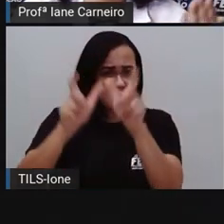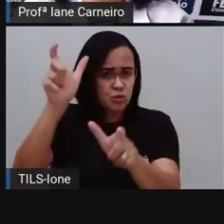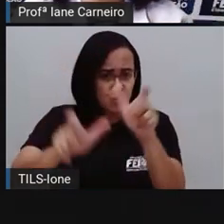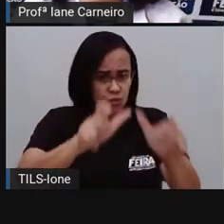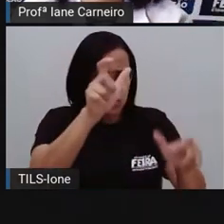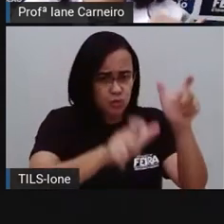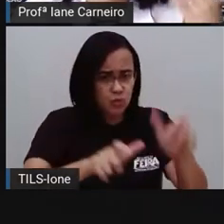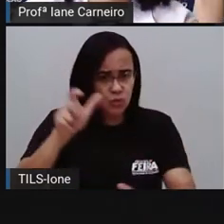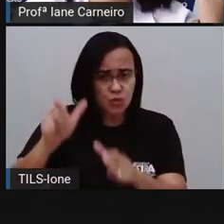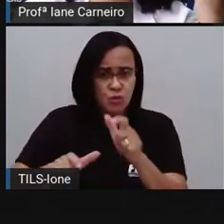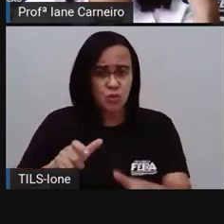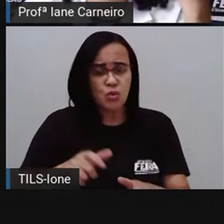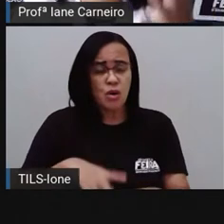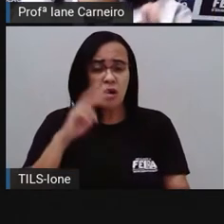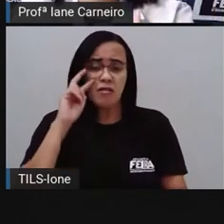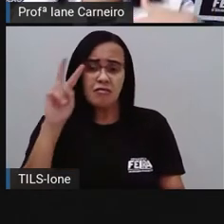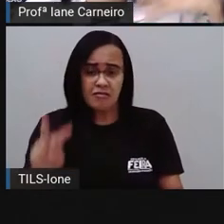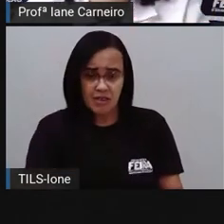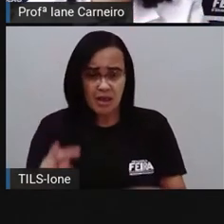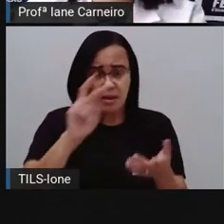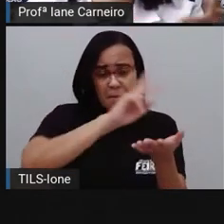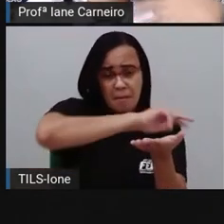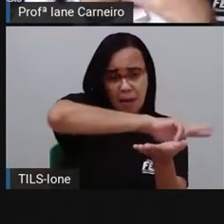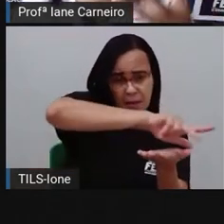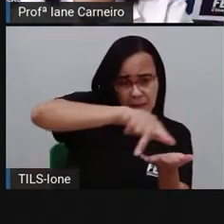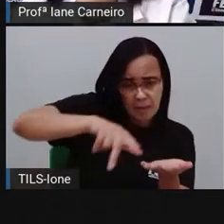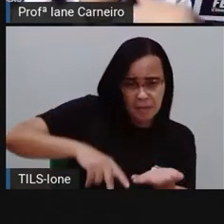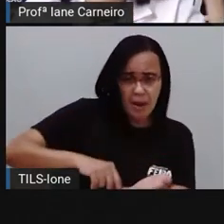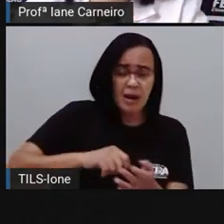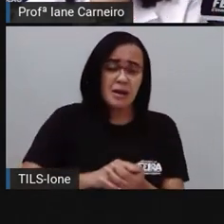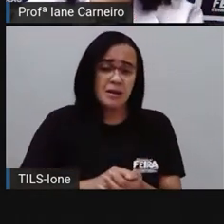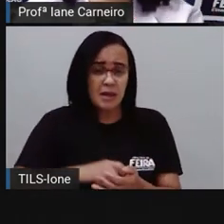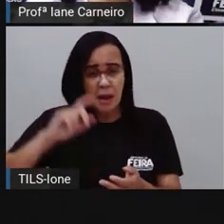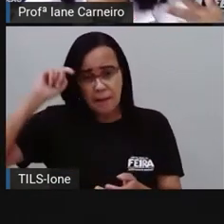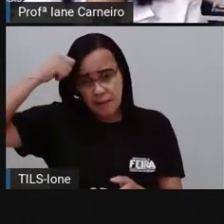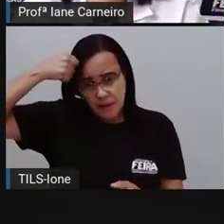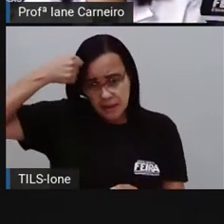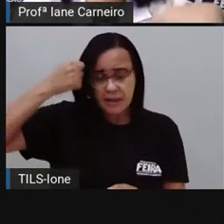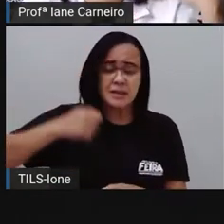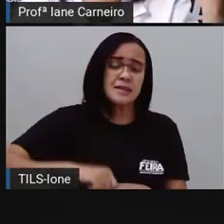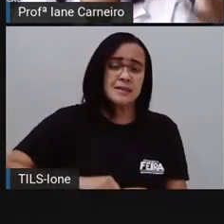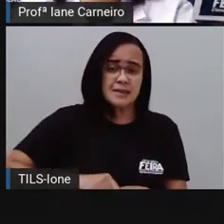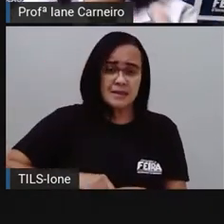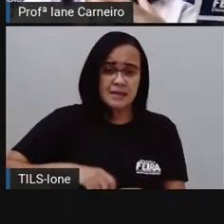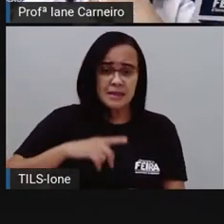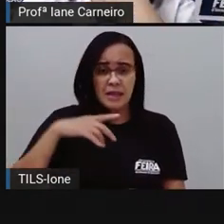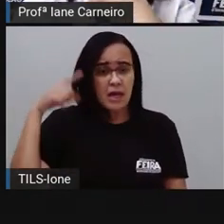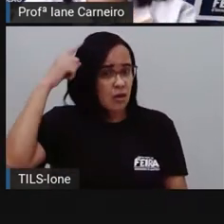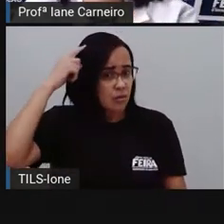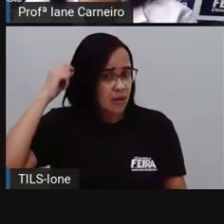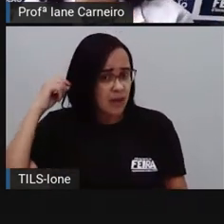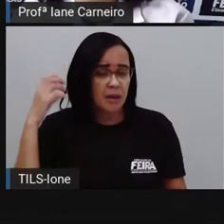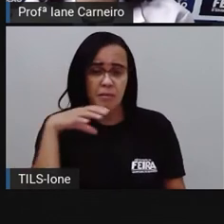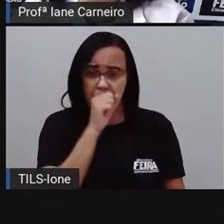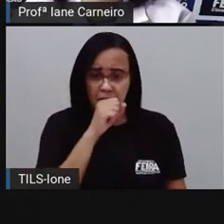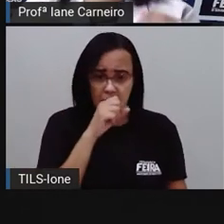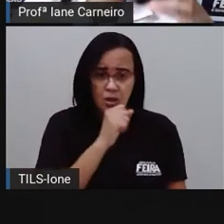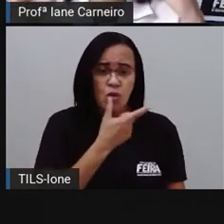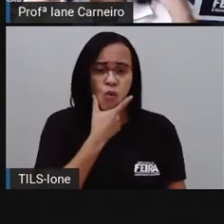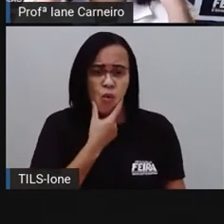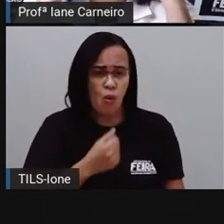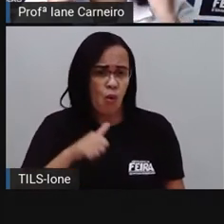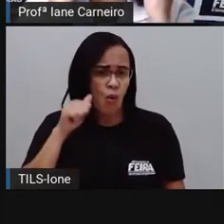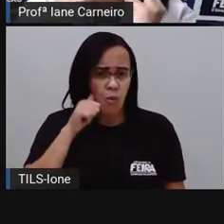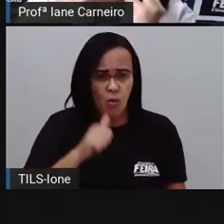diversidade, a gente vê pessoas negras, brancas, ruivas, loiras, né? Homens, mulheres, com barba, sem barba,